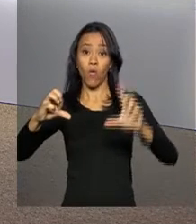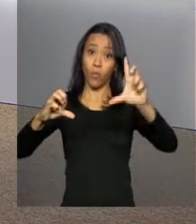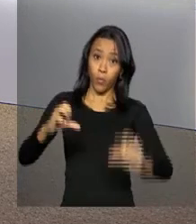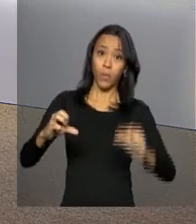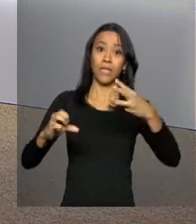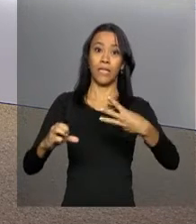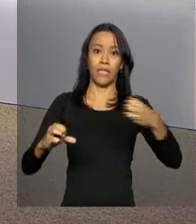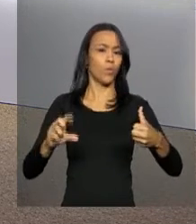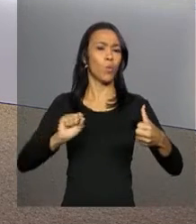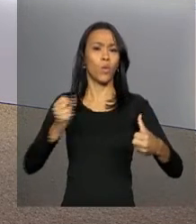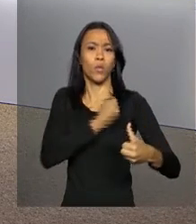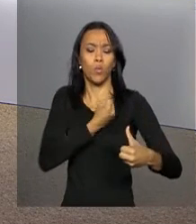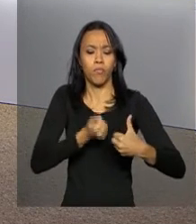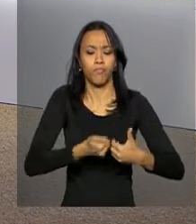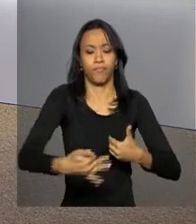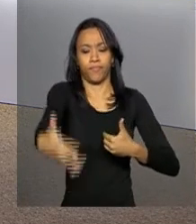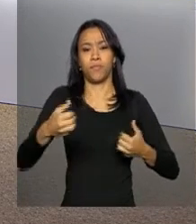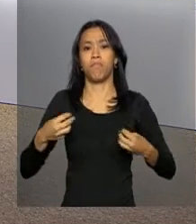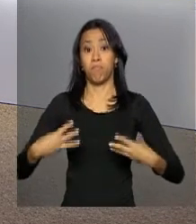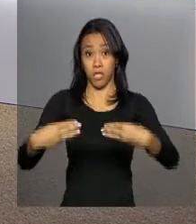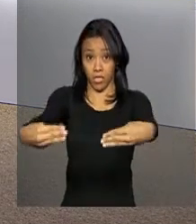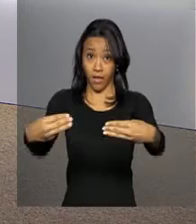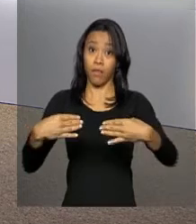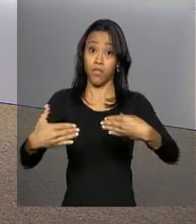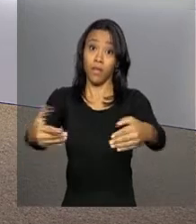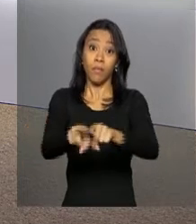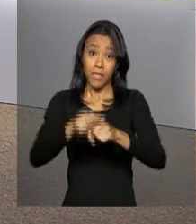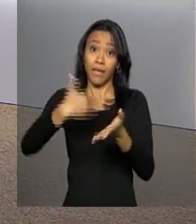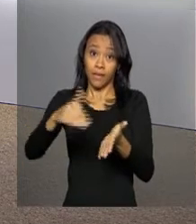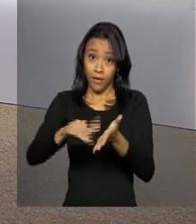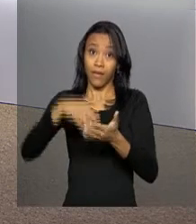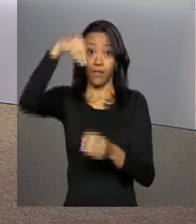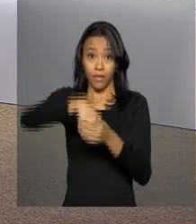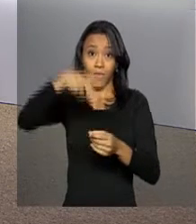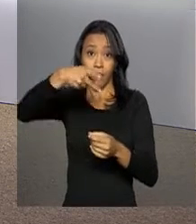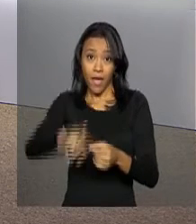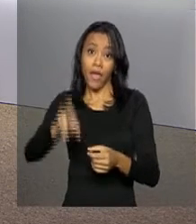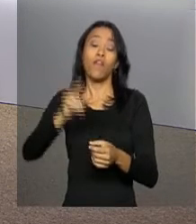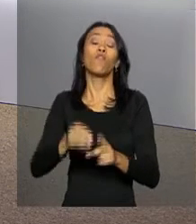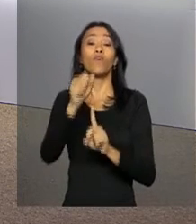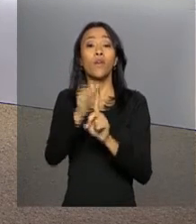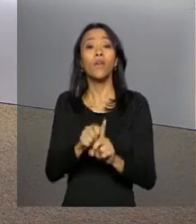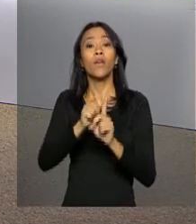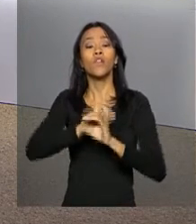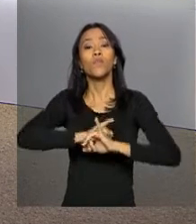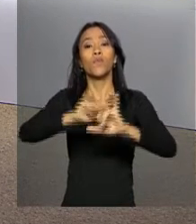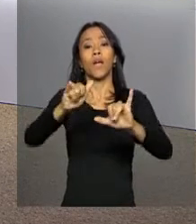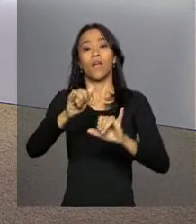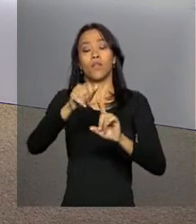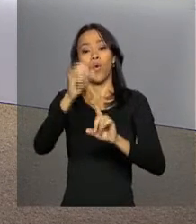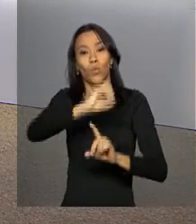o número de ministérios e secretarias da Presidência da República. A medida foi editada pelo governo em outubro do ano passado. Um dos